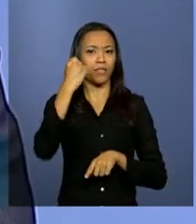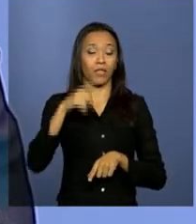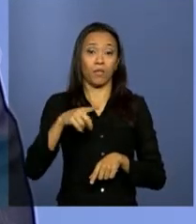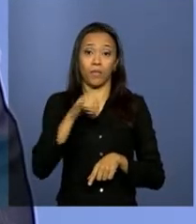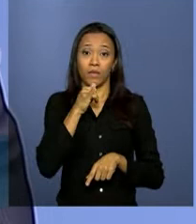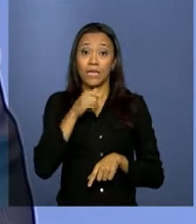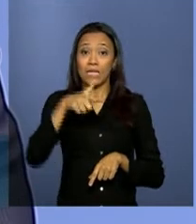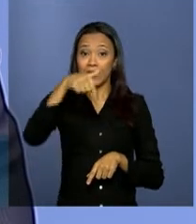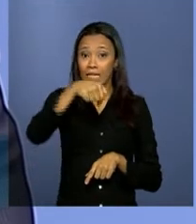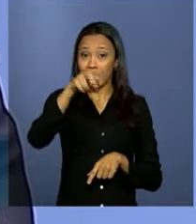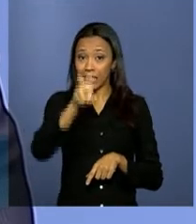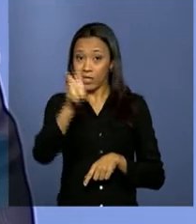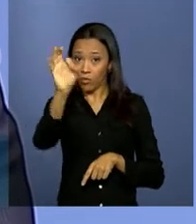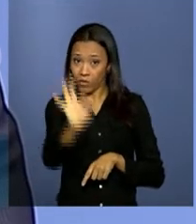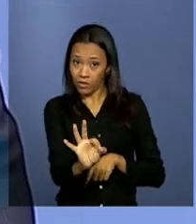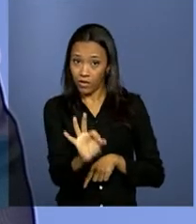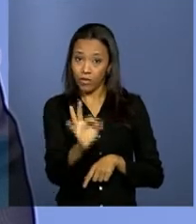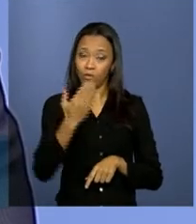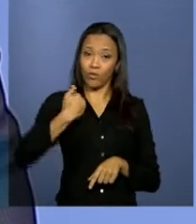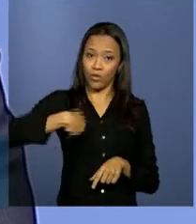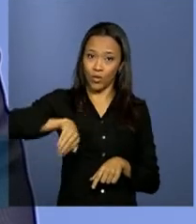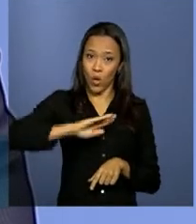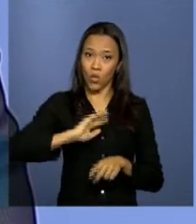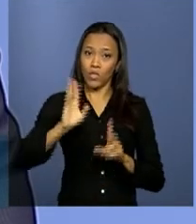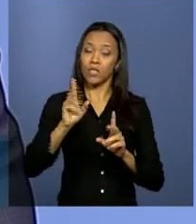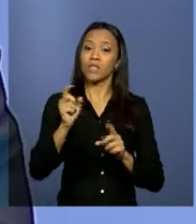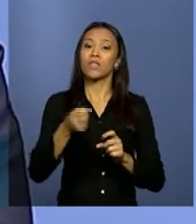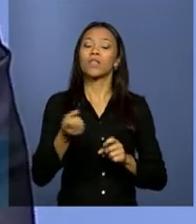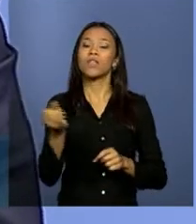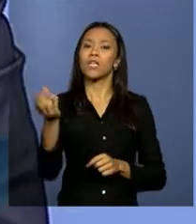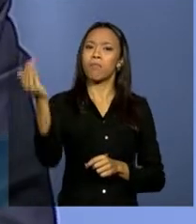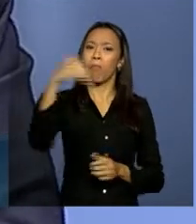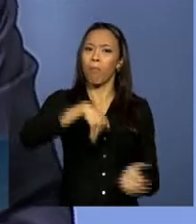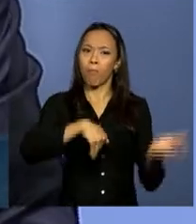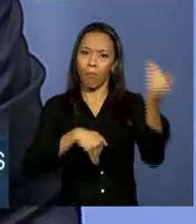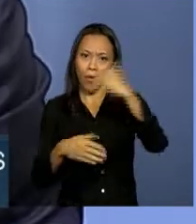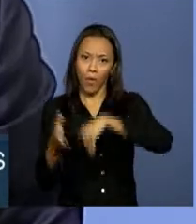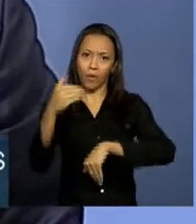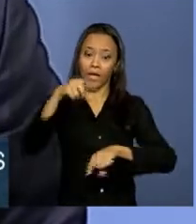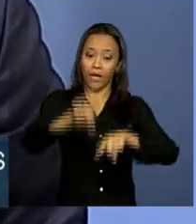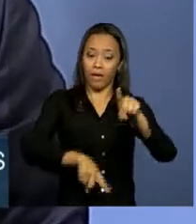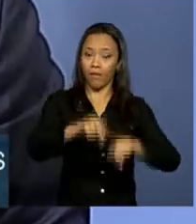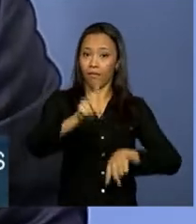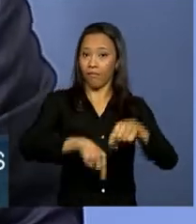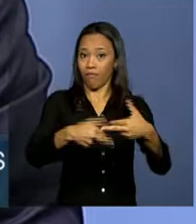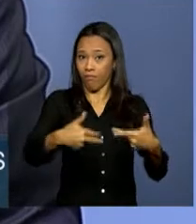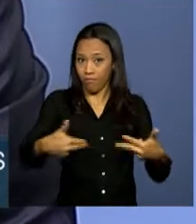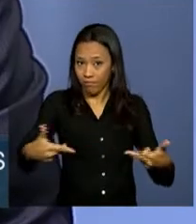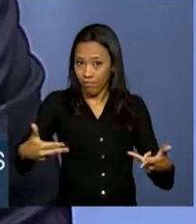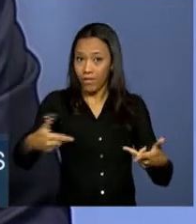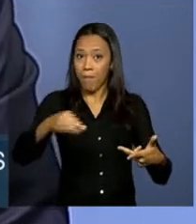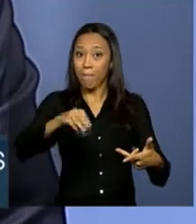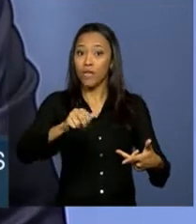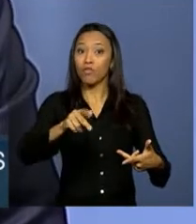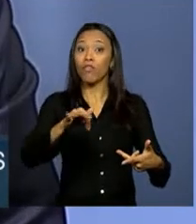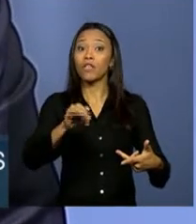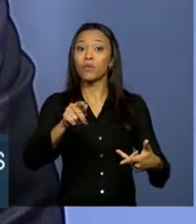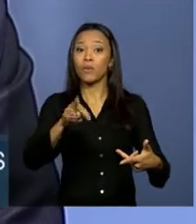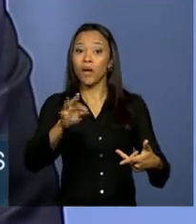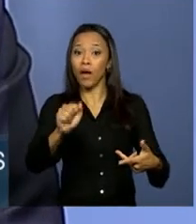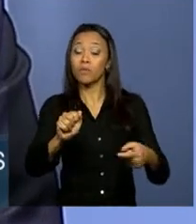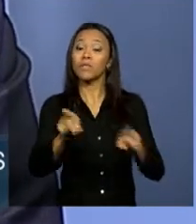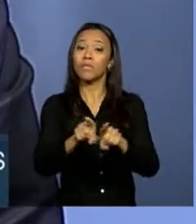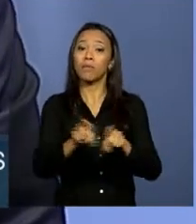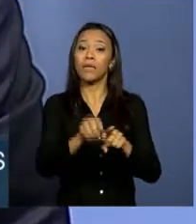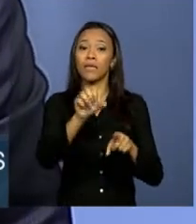75% da nossa pauta de exportação é composta por produtos manufaturados e semi-manufaturados.